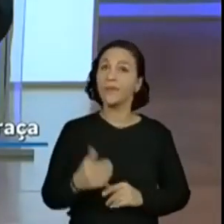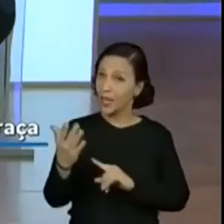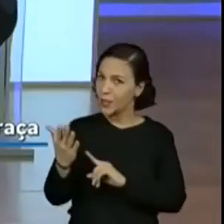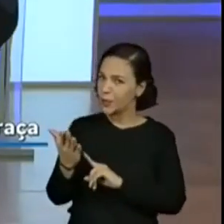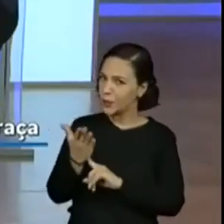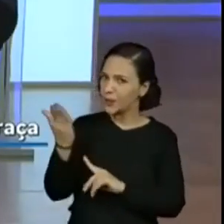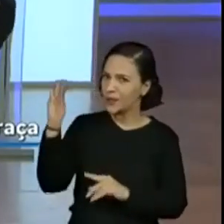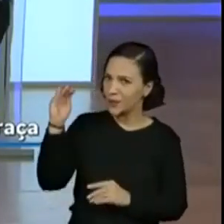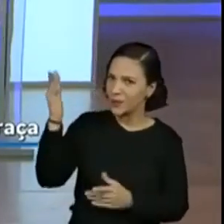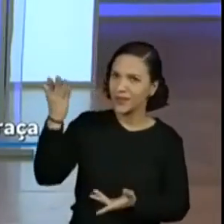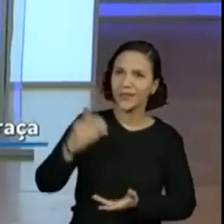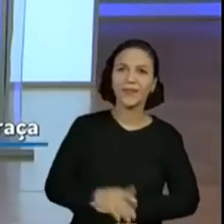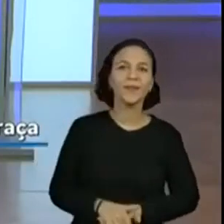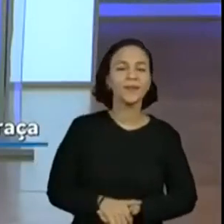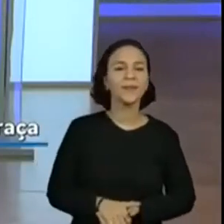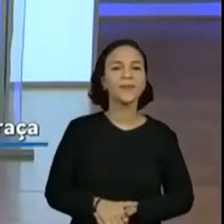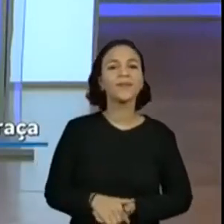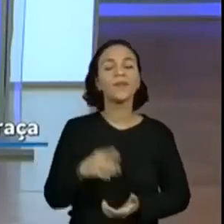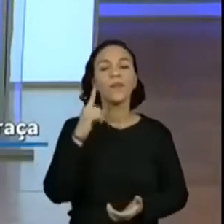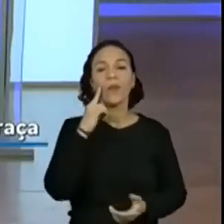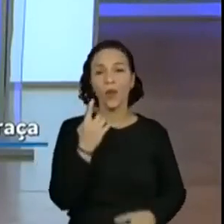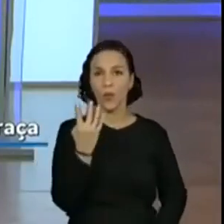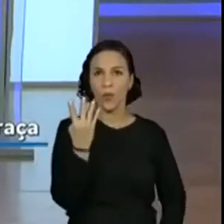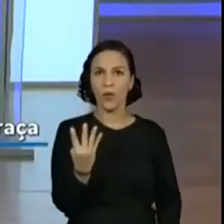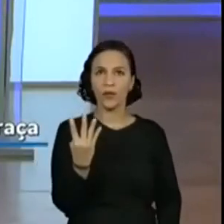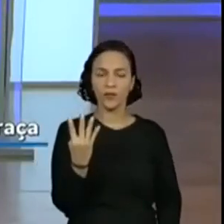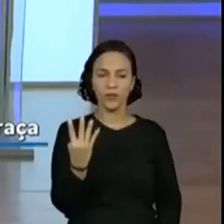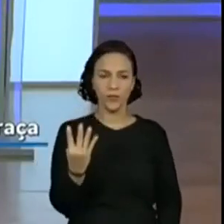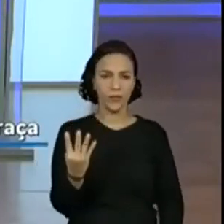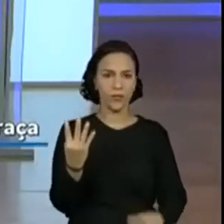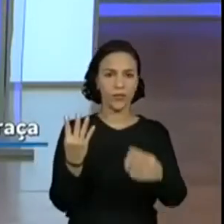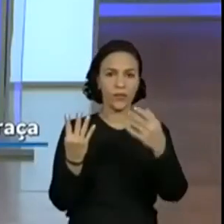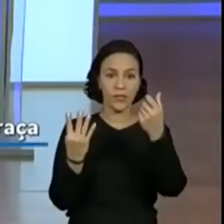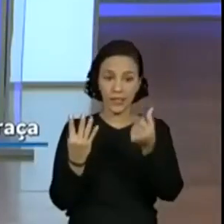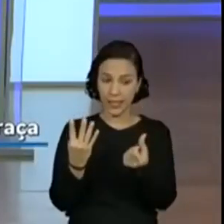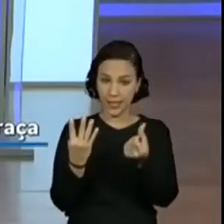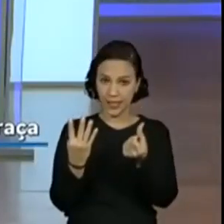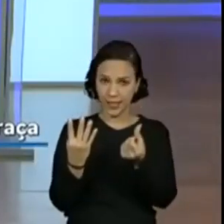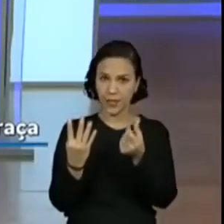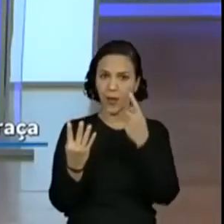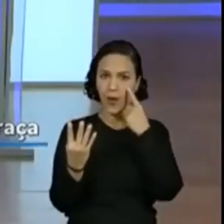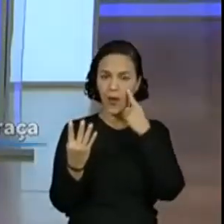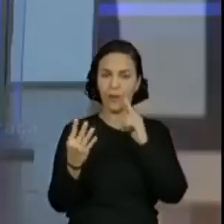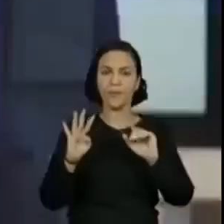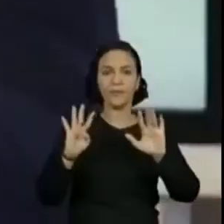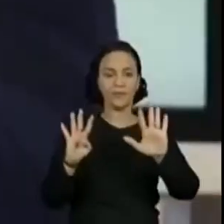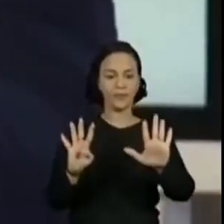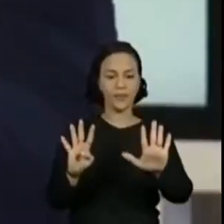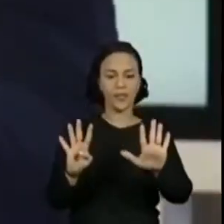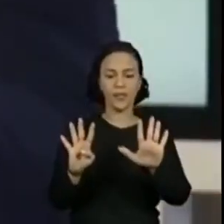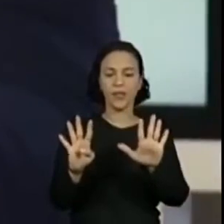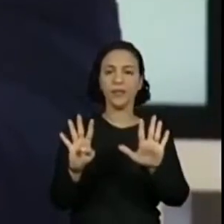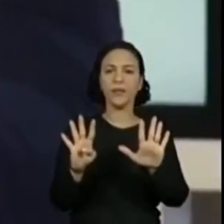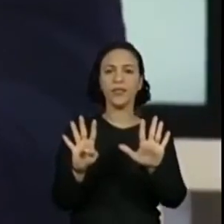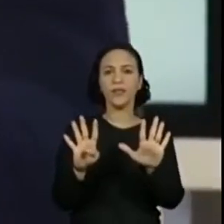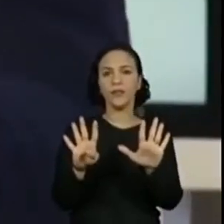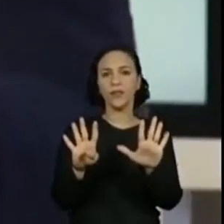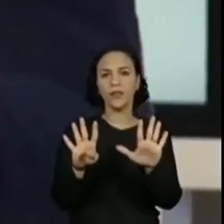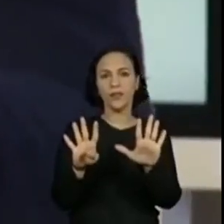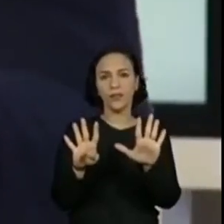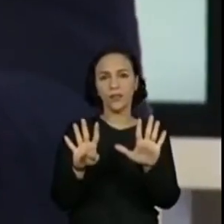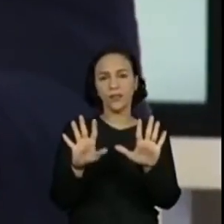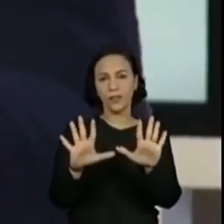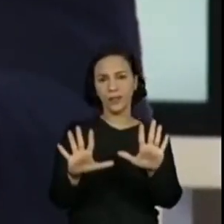ajuda, por favor. Então, vamos lá. 4 mais 6. Então, eu tenho 4 dedinhos. Olha só que fácil. Agora, eu vou